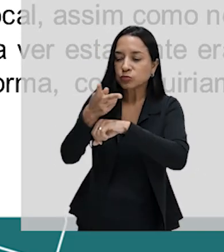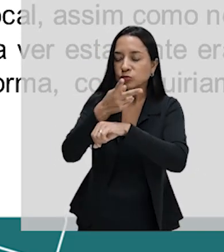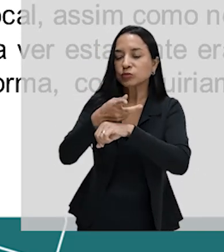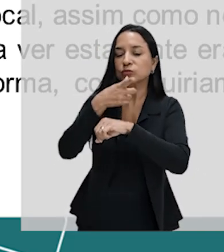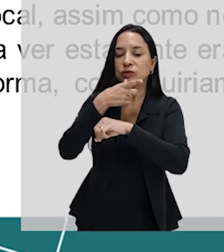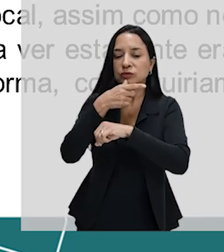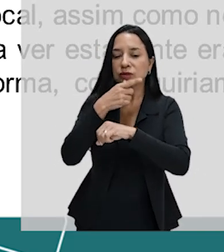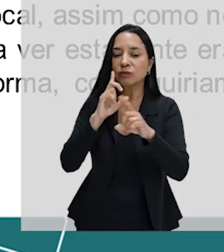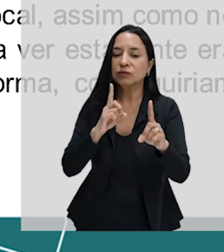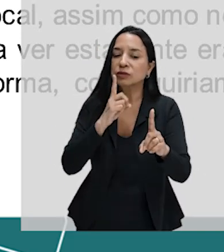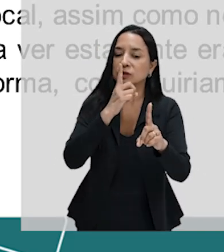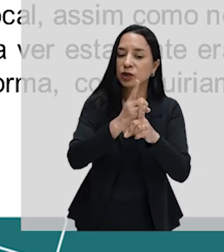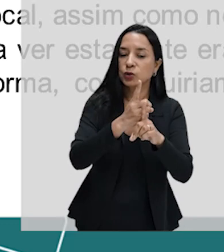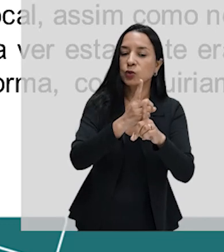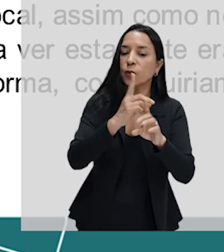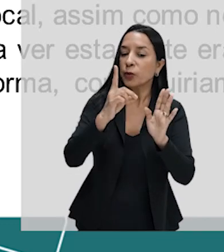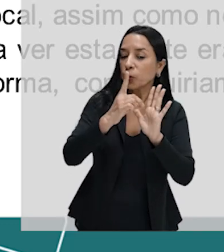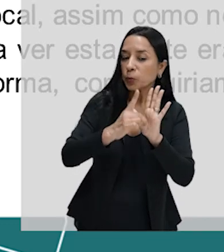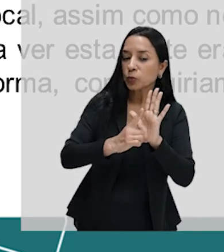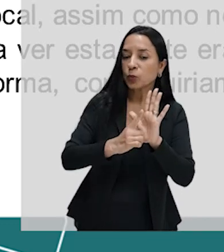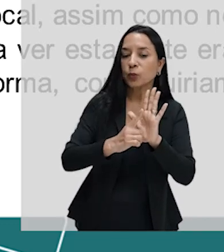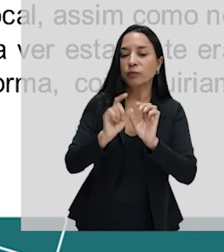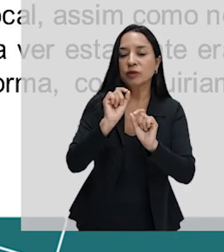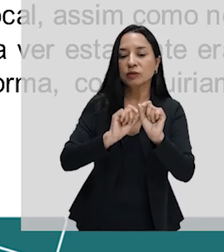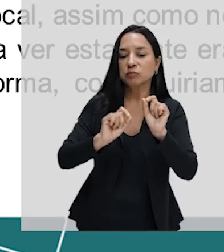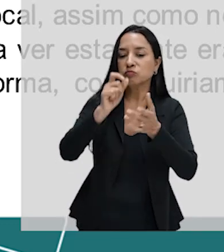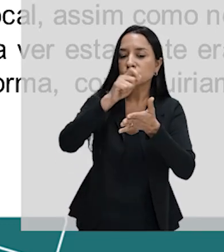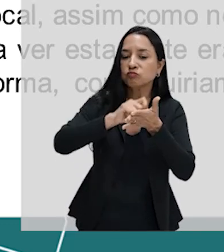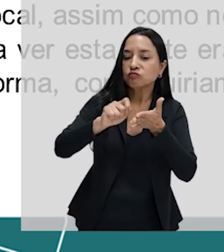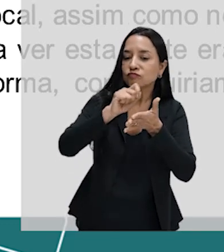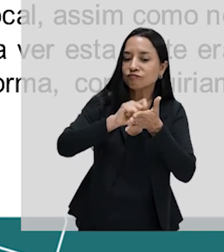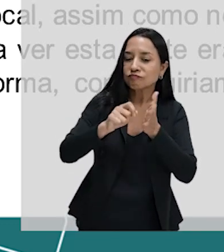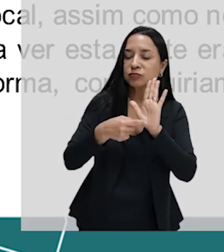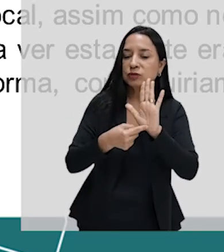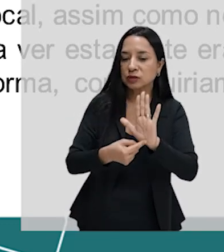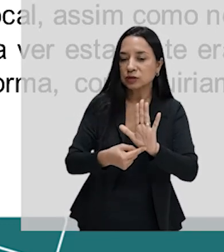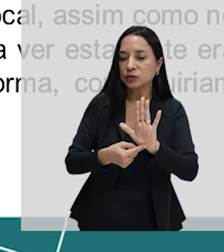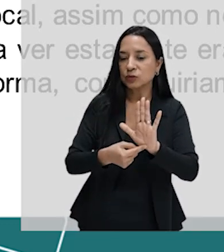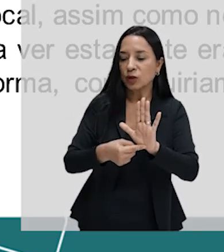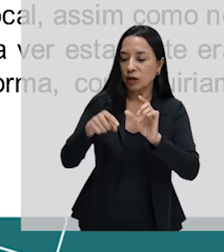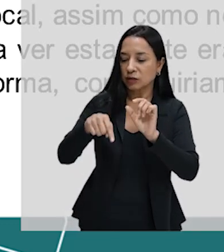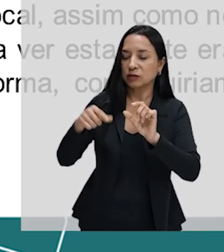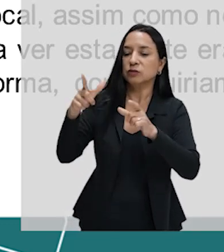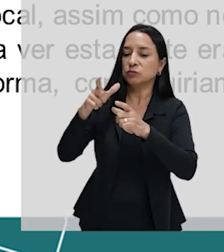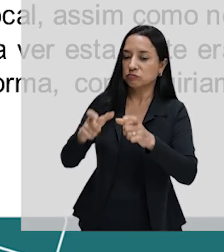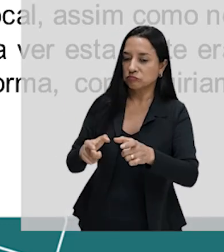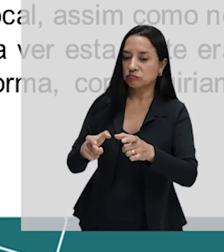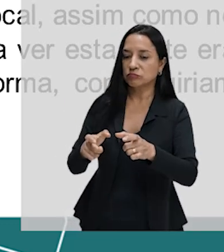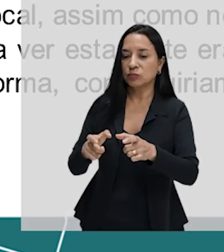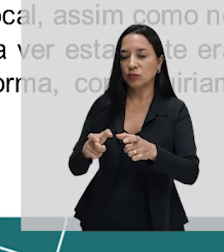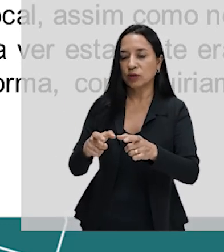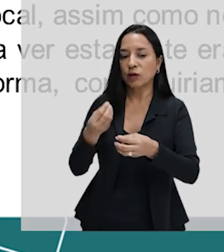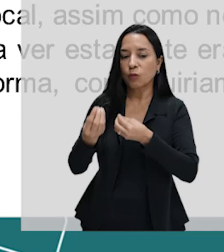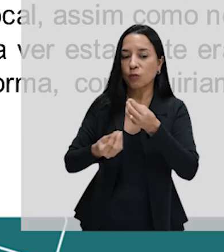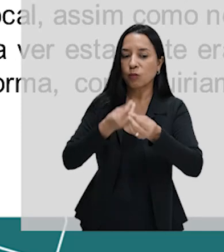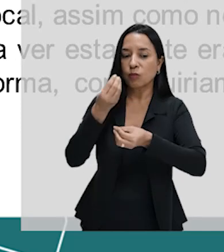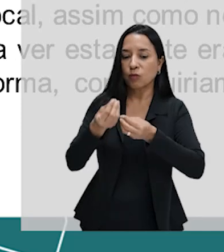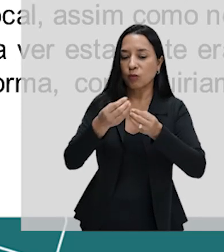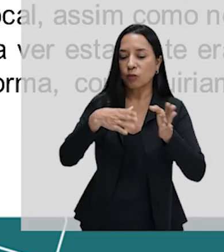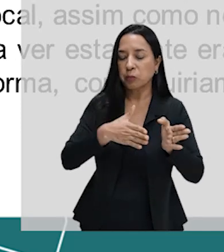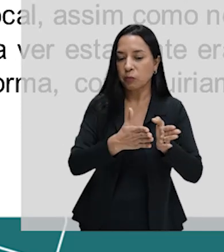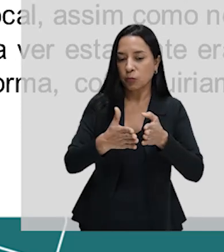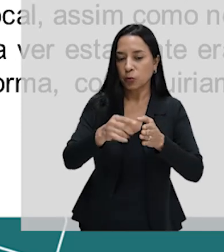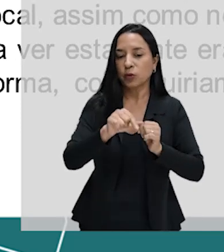descobriram um documento no qual era descrito que naquele local, assim como no mesmo